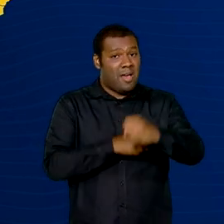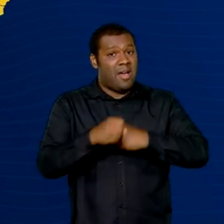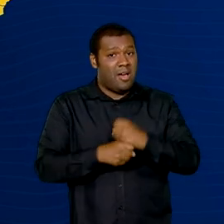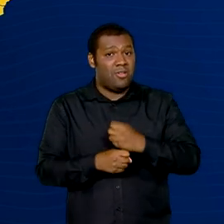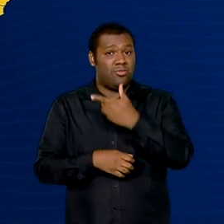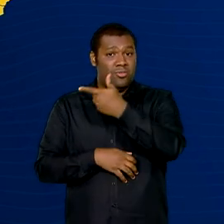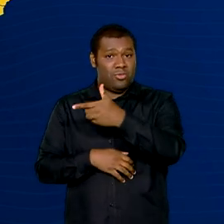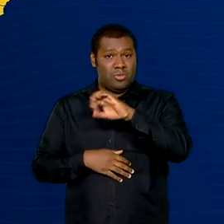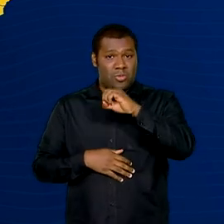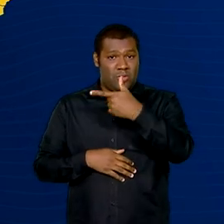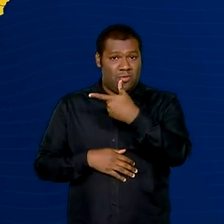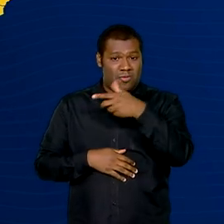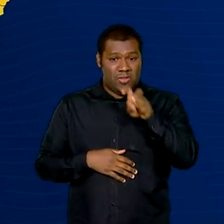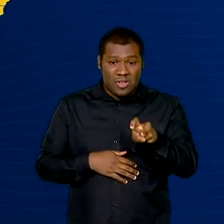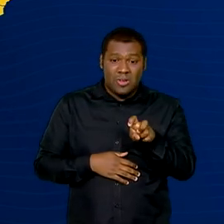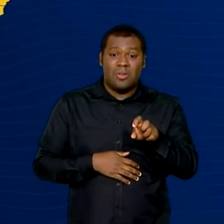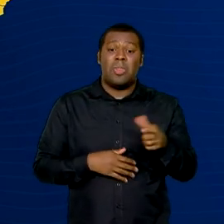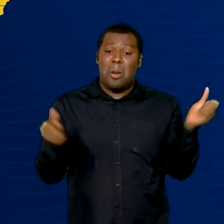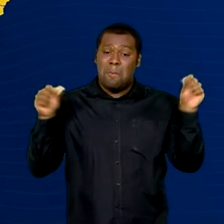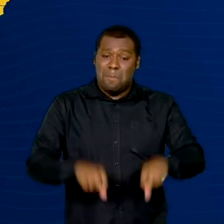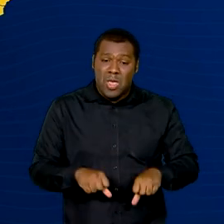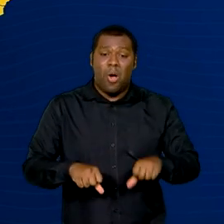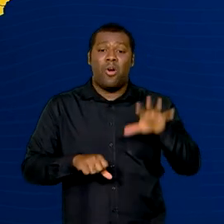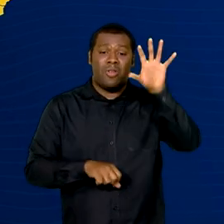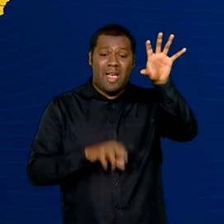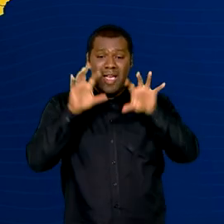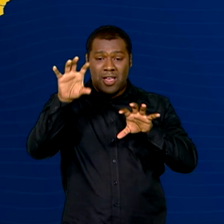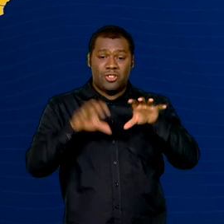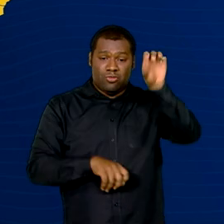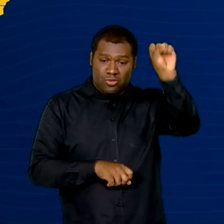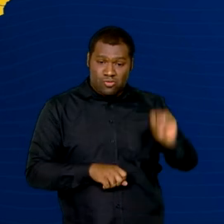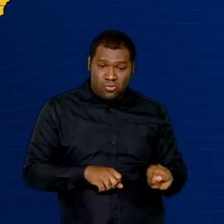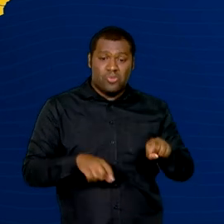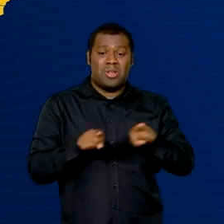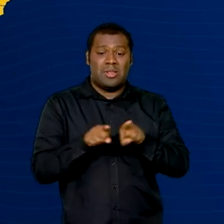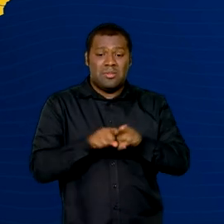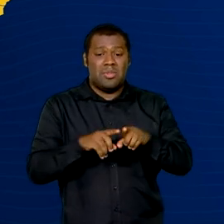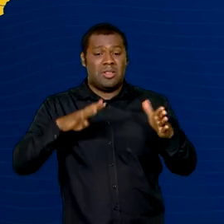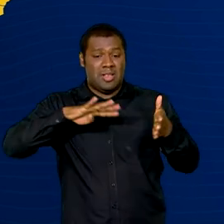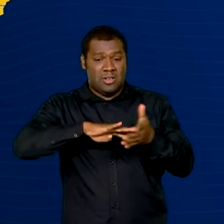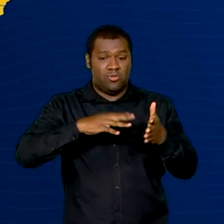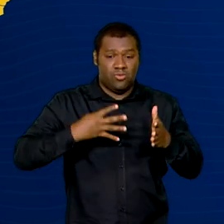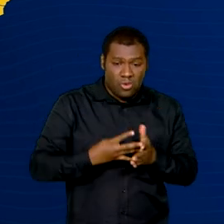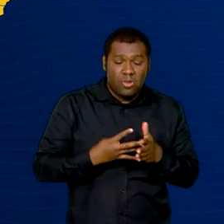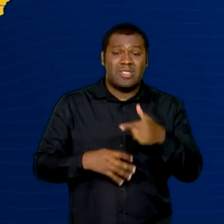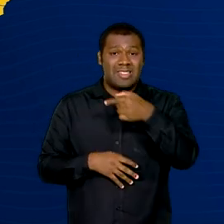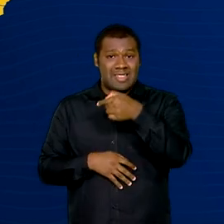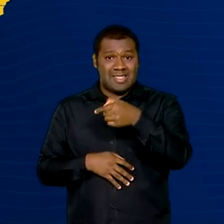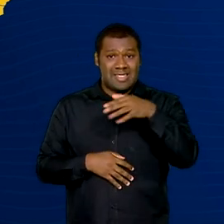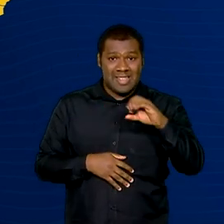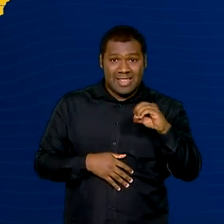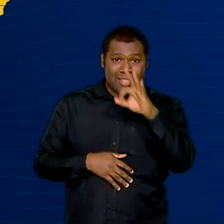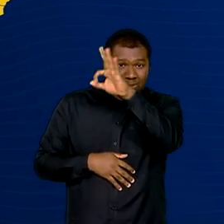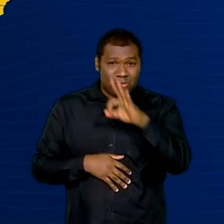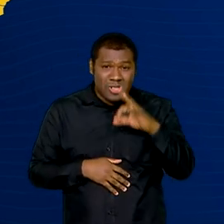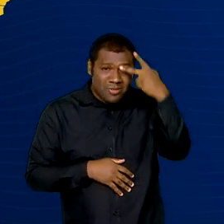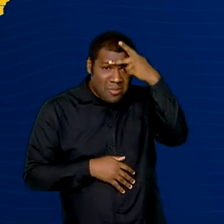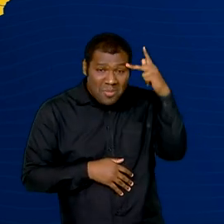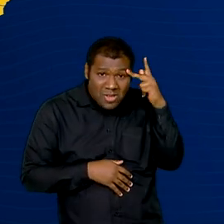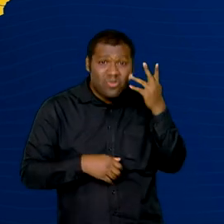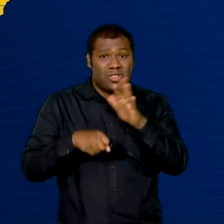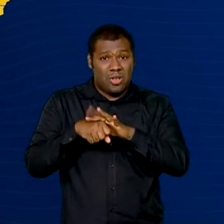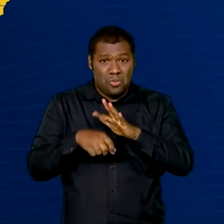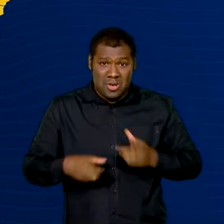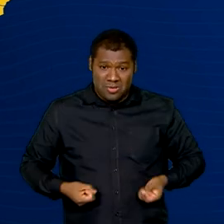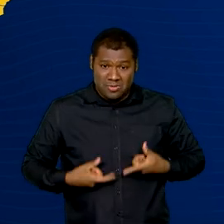sudeste lideram a estatística. Elas concentram cerca de 70% da incidência. Estudos